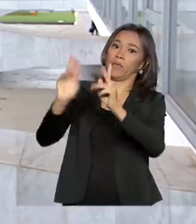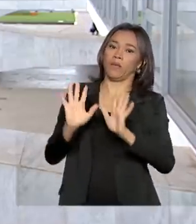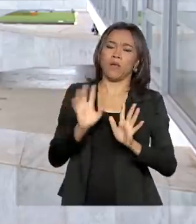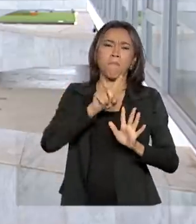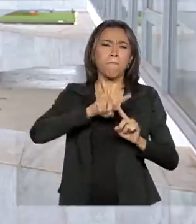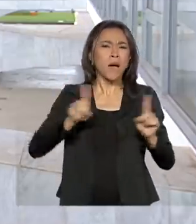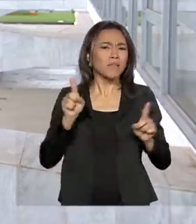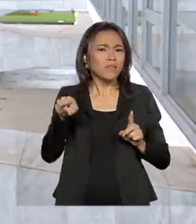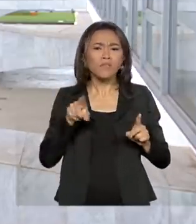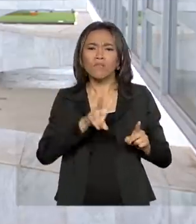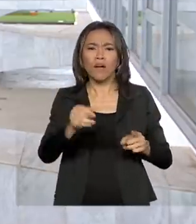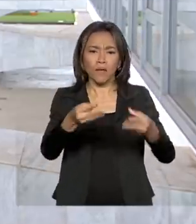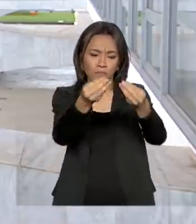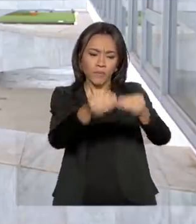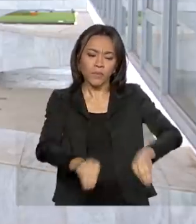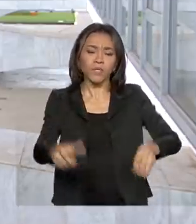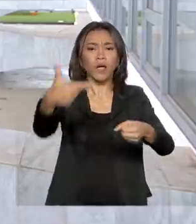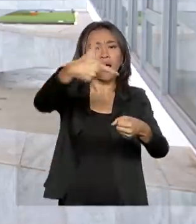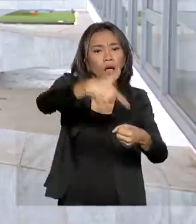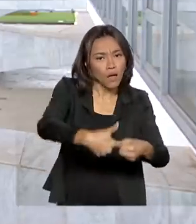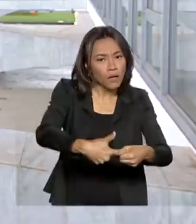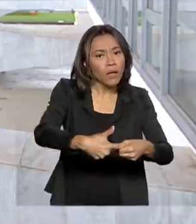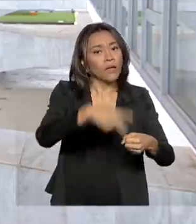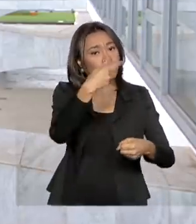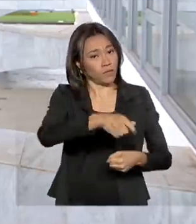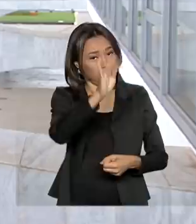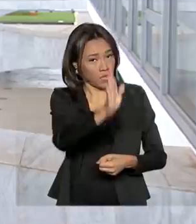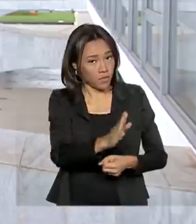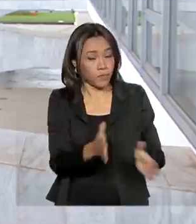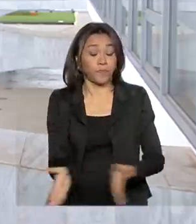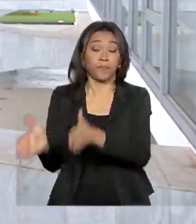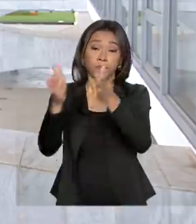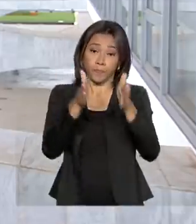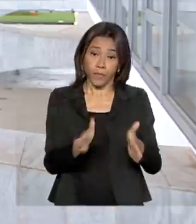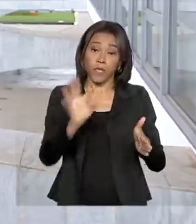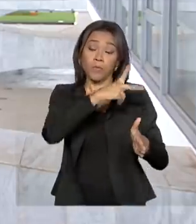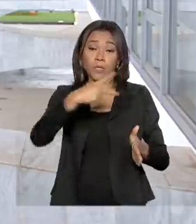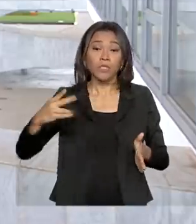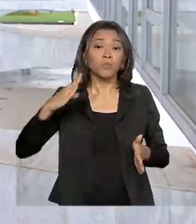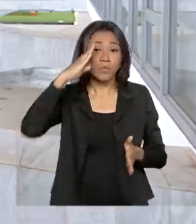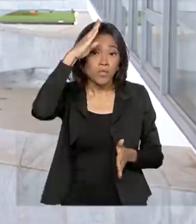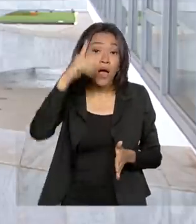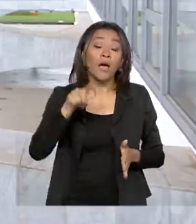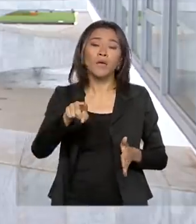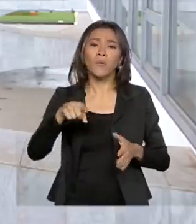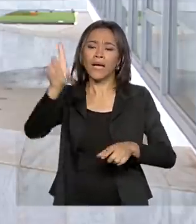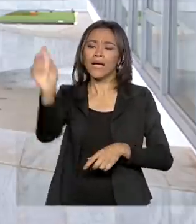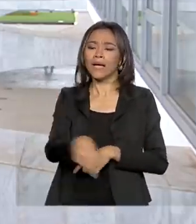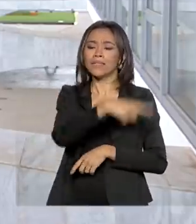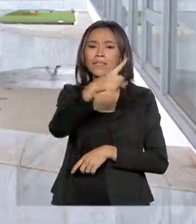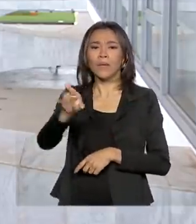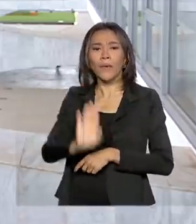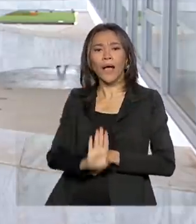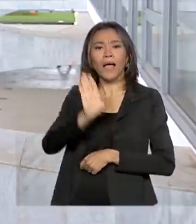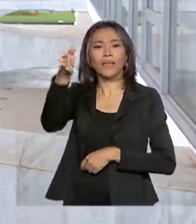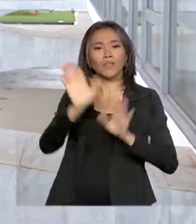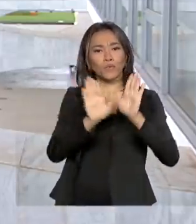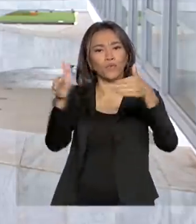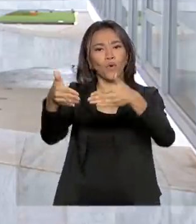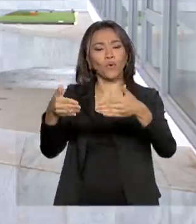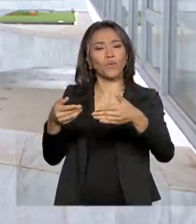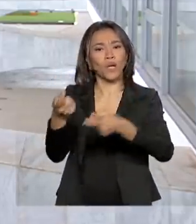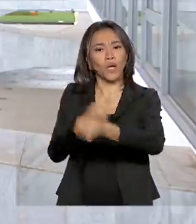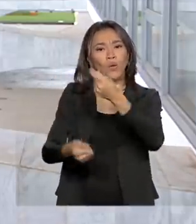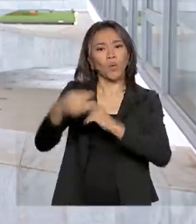abastecimento de combustível no país. E o presidente Jair Bolsonaro cancelou a ida ao Fórum Econômico Mundial, que acontece no final deste